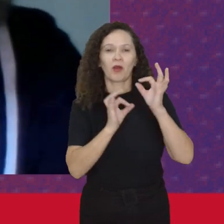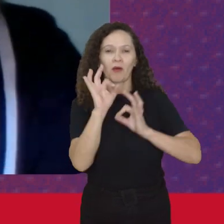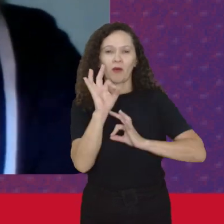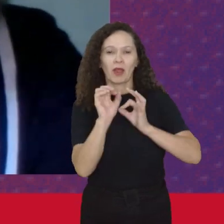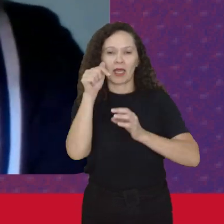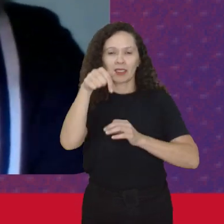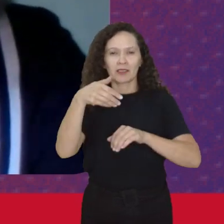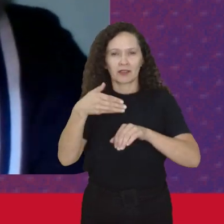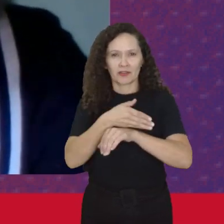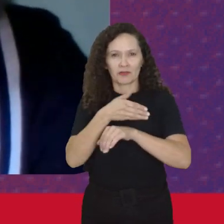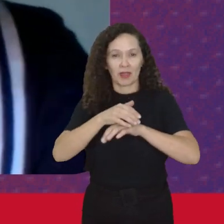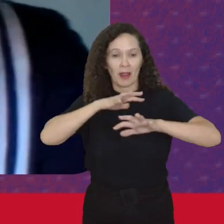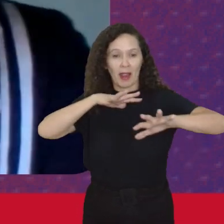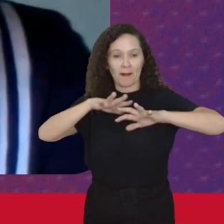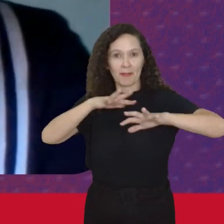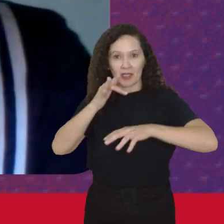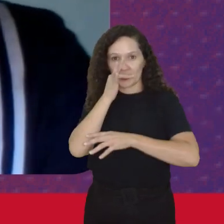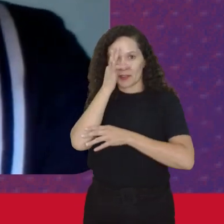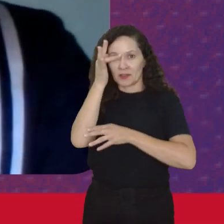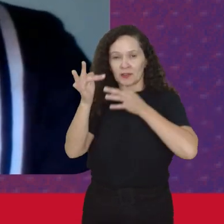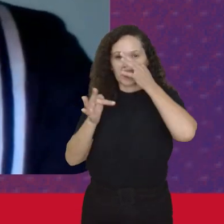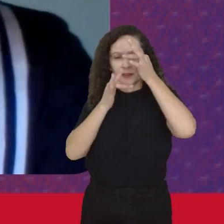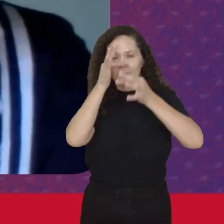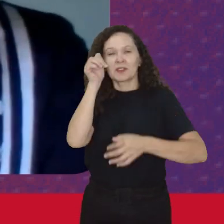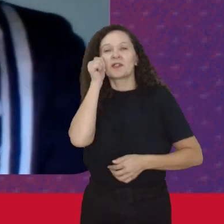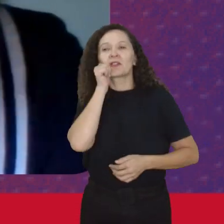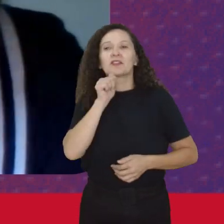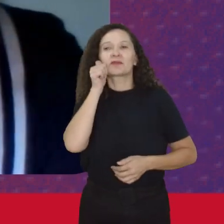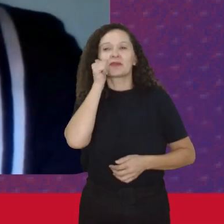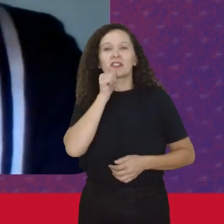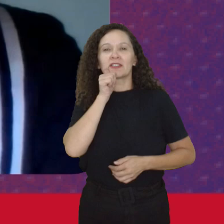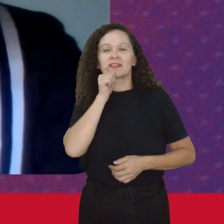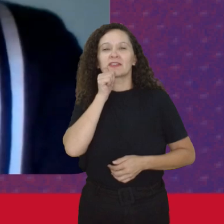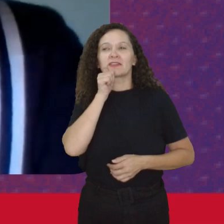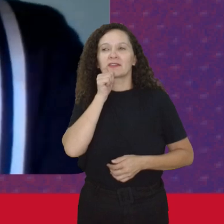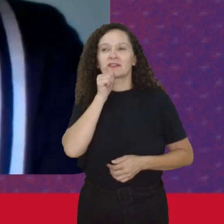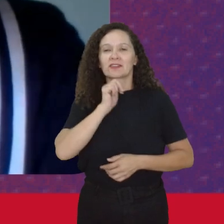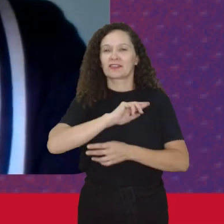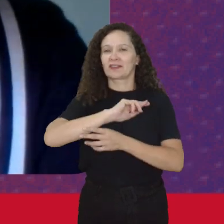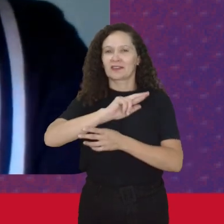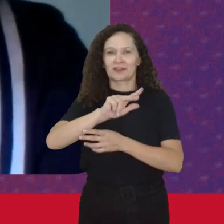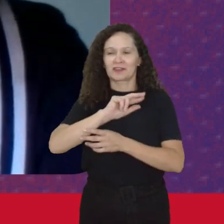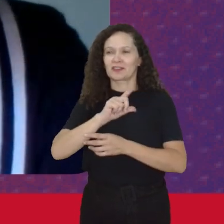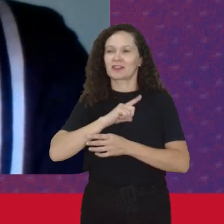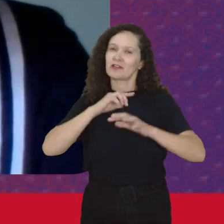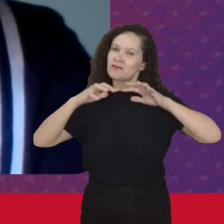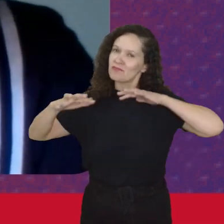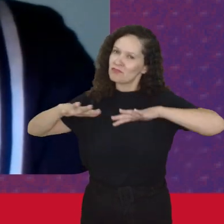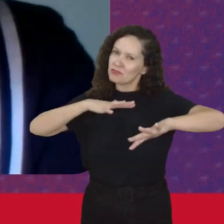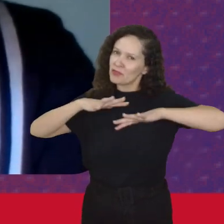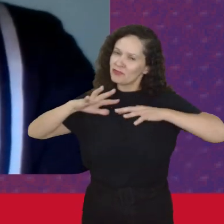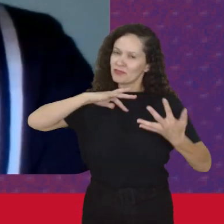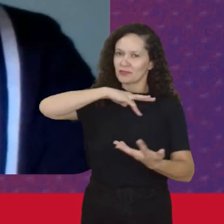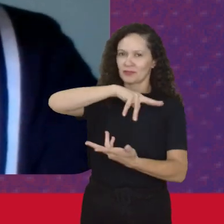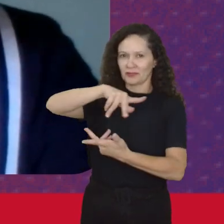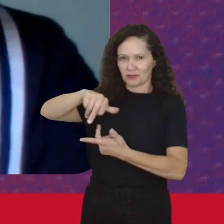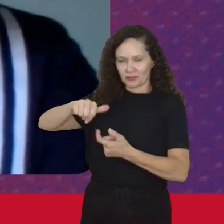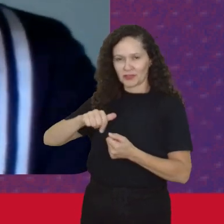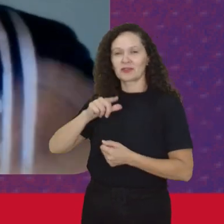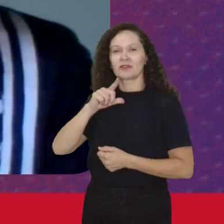Faz parte Da Marcha Mundial Das Mulheres Teve um papel Nisso Mas não foi só isso Foi todo um movimento Internacional